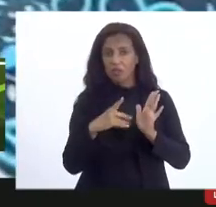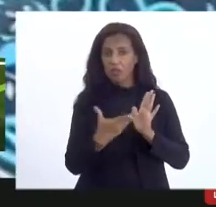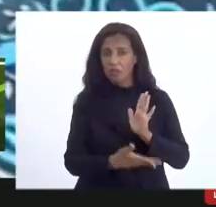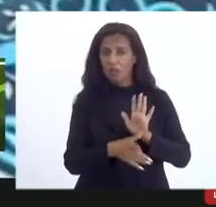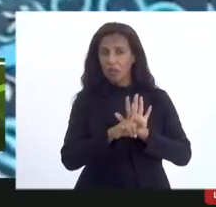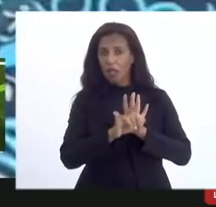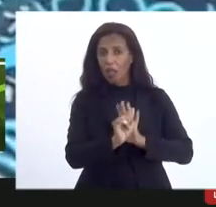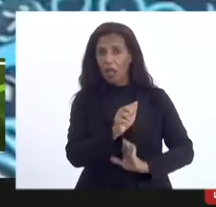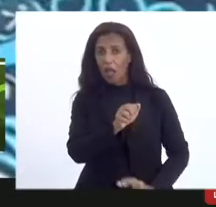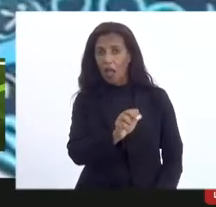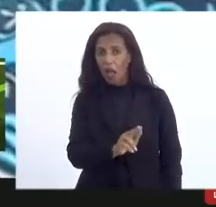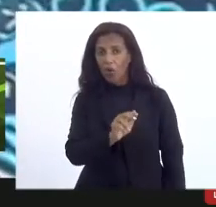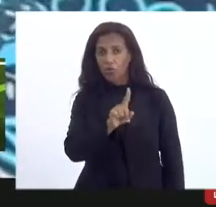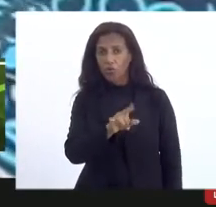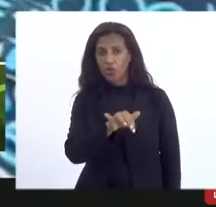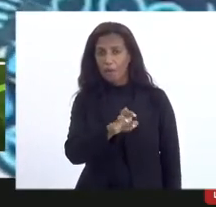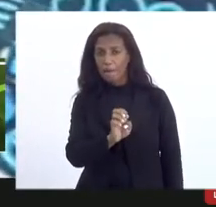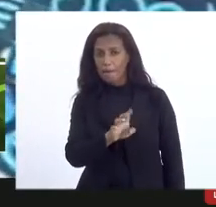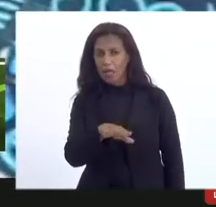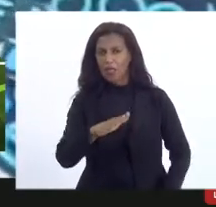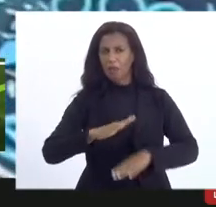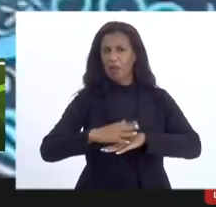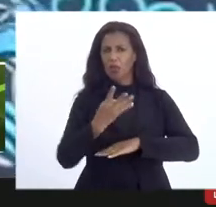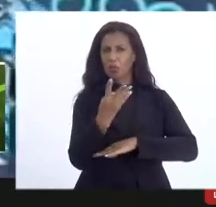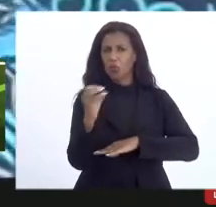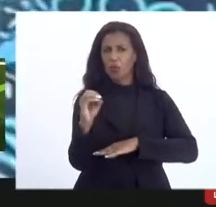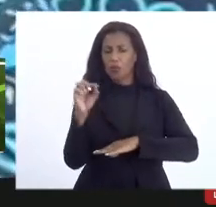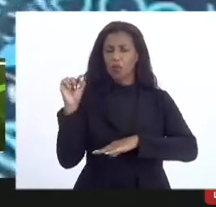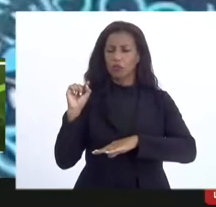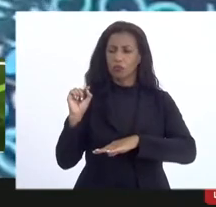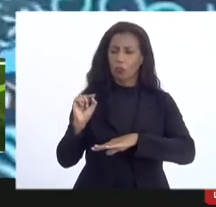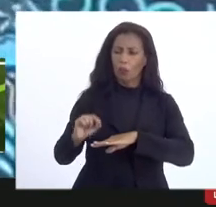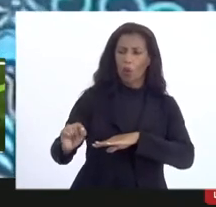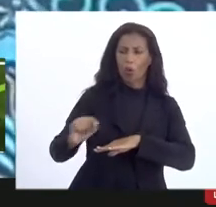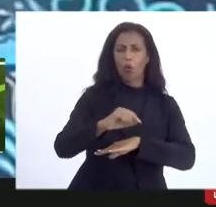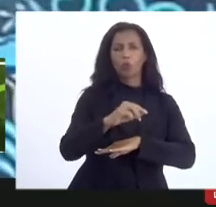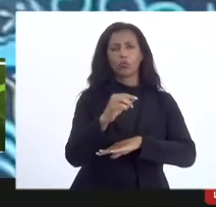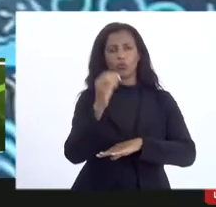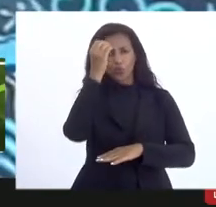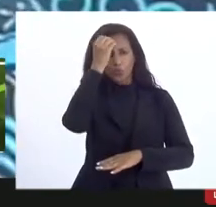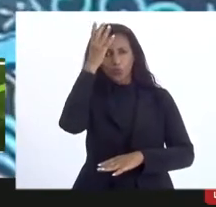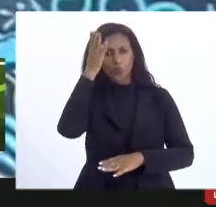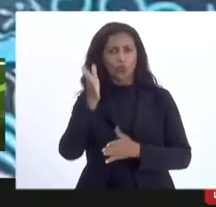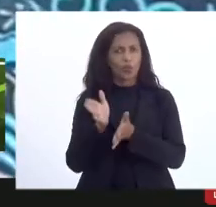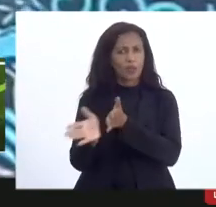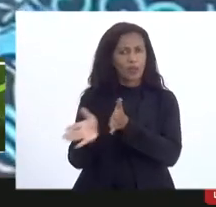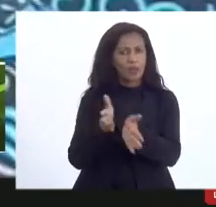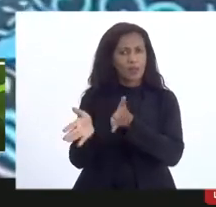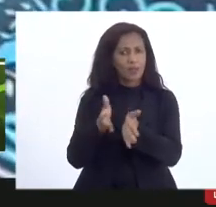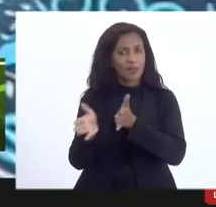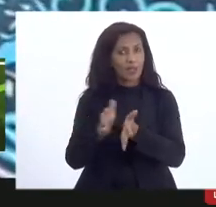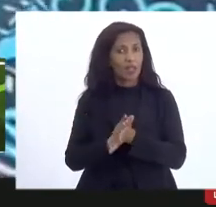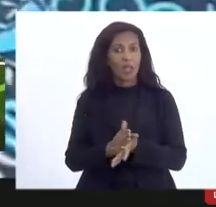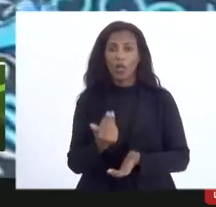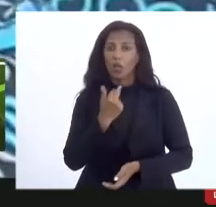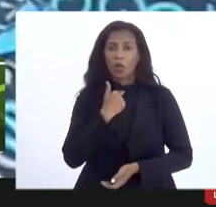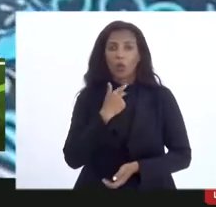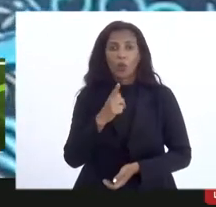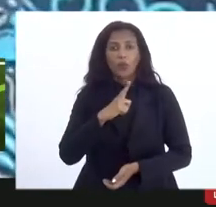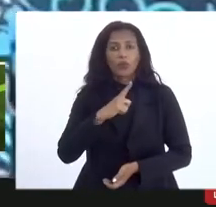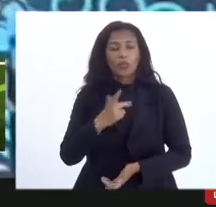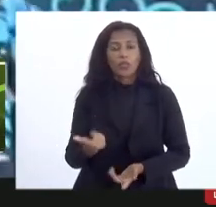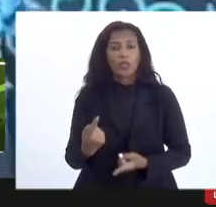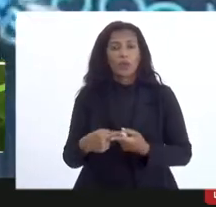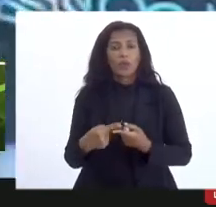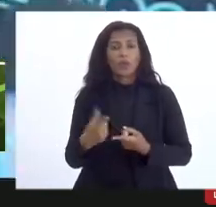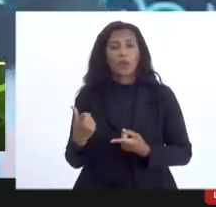de Blanc por exemplo que é um possível mais de 400 pontos de cultura ter acesso ao recurso da Léo de Blanc não puderam ter muitos dele